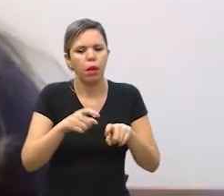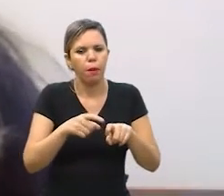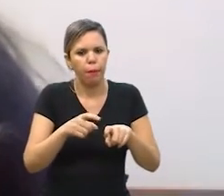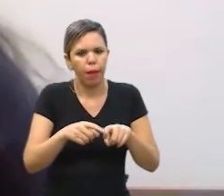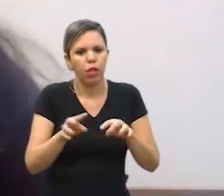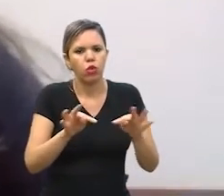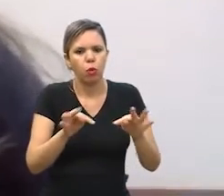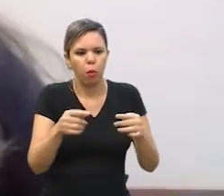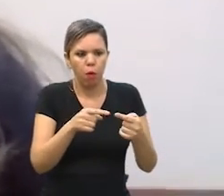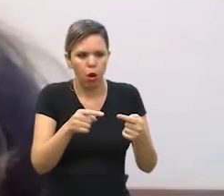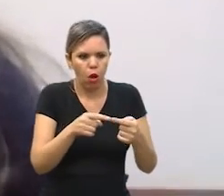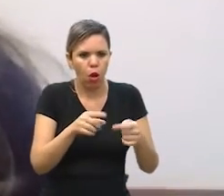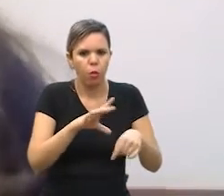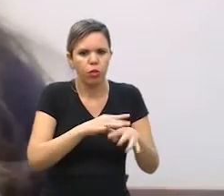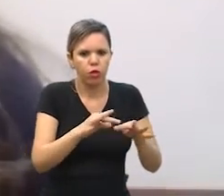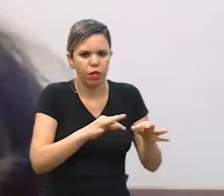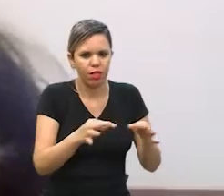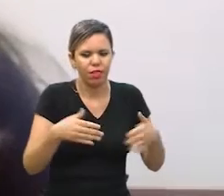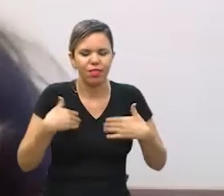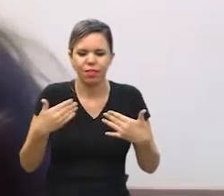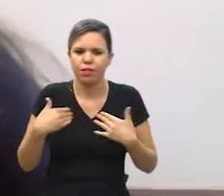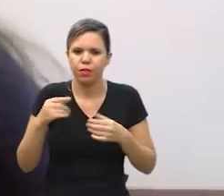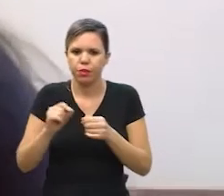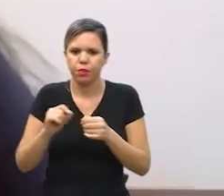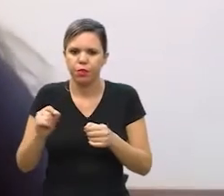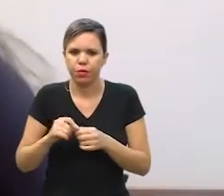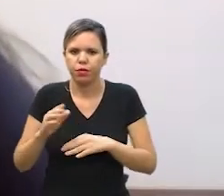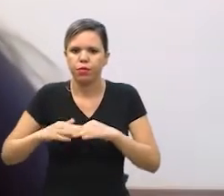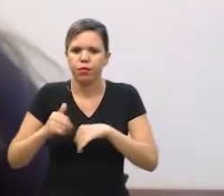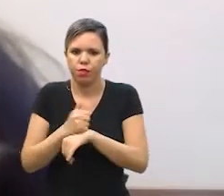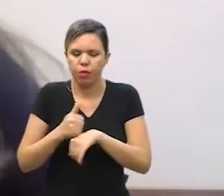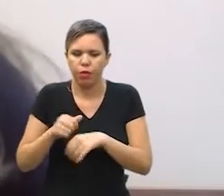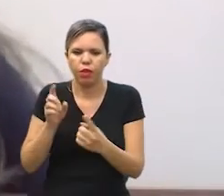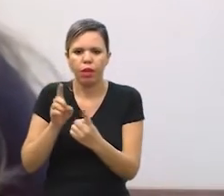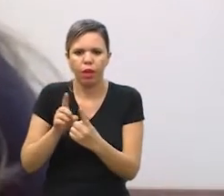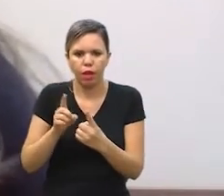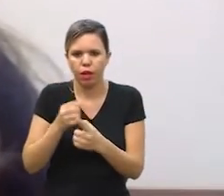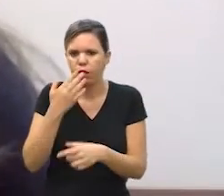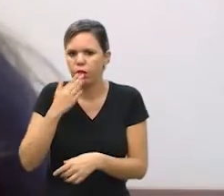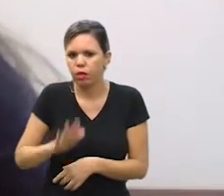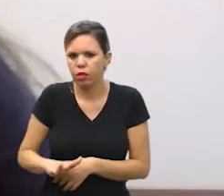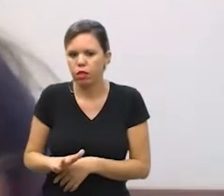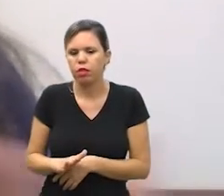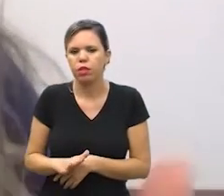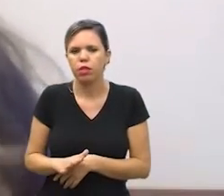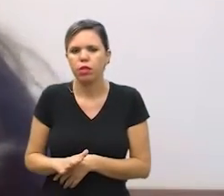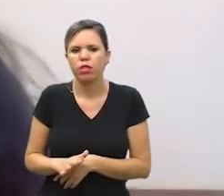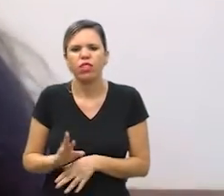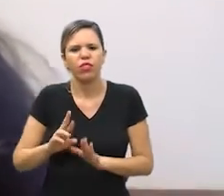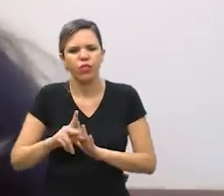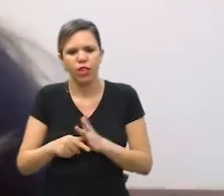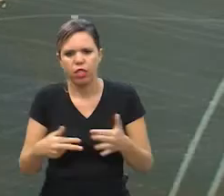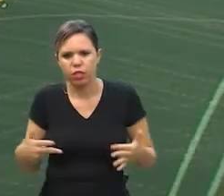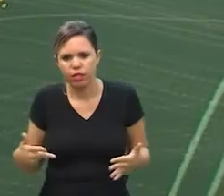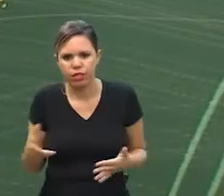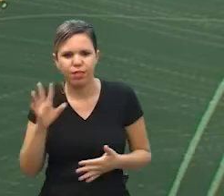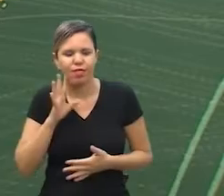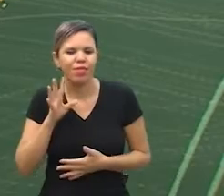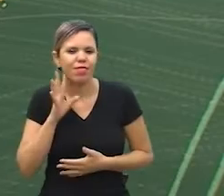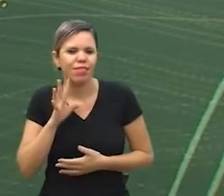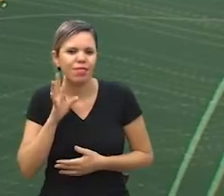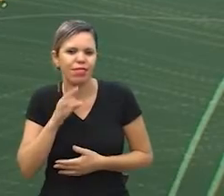e a gente tem uma forma de fazer isso que é com alegria então os nossos profissionais atendem as crianças vestidas super-heróis a gente cria que